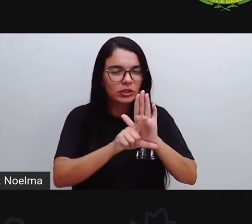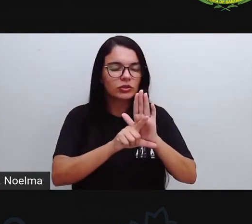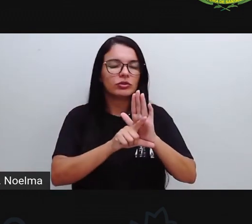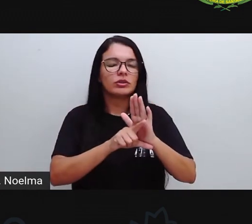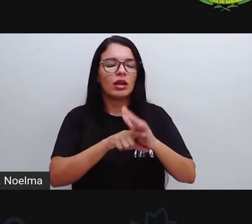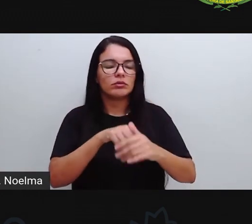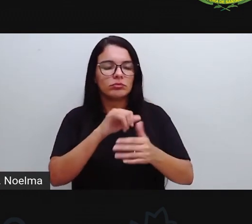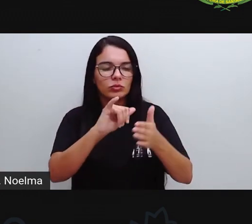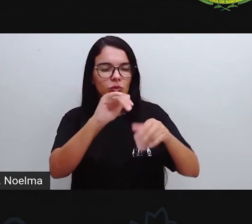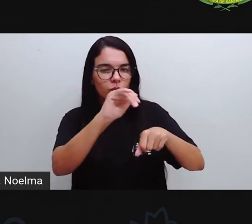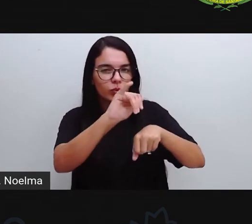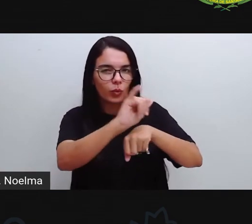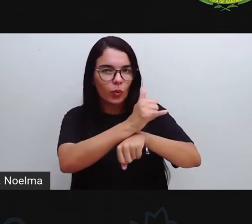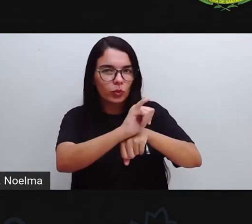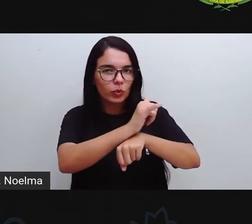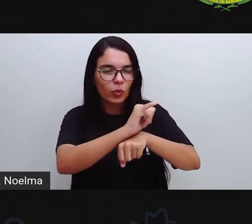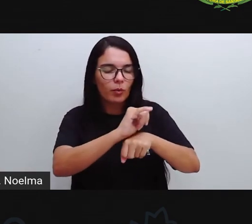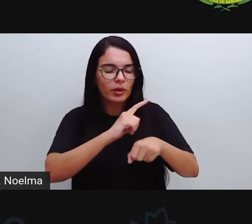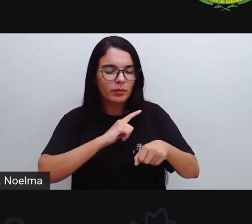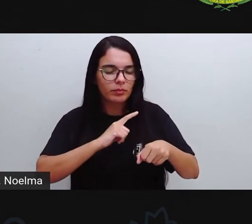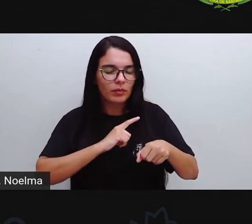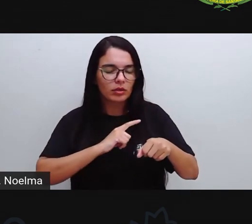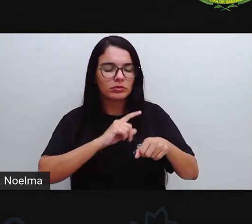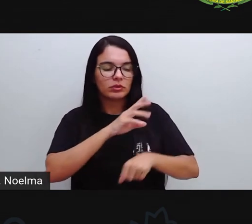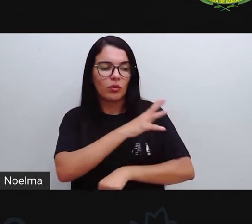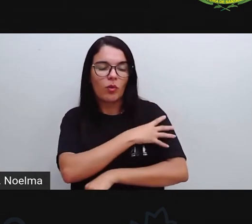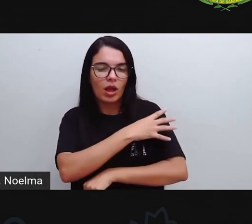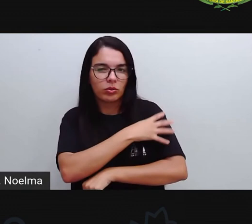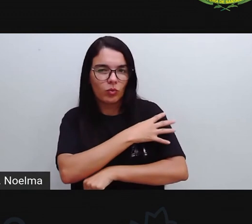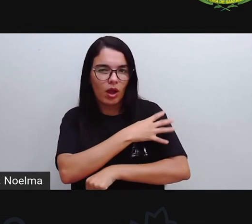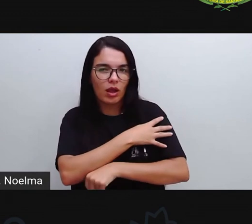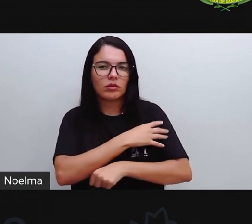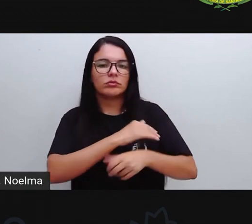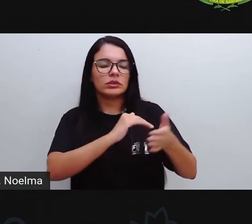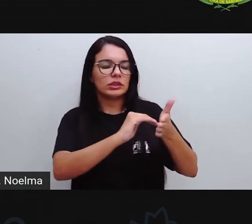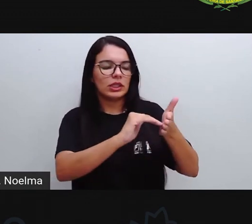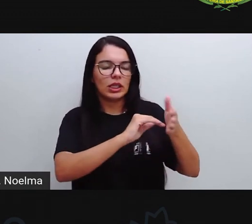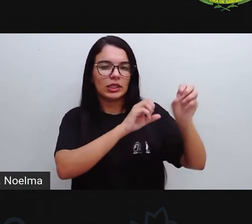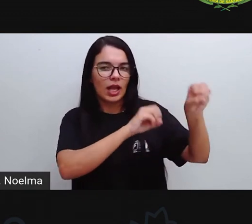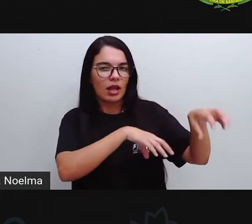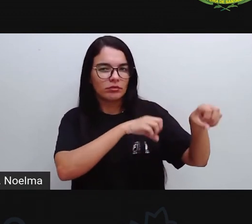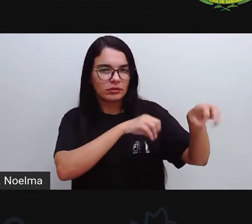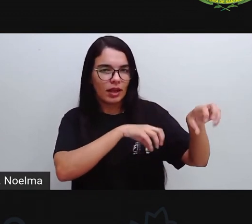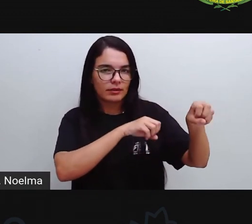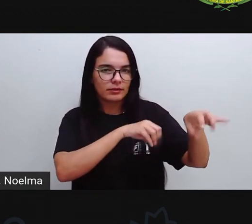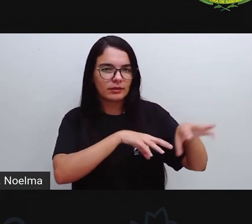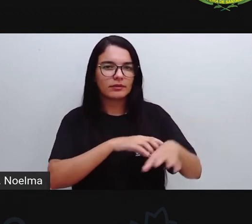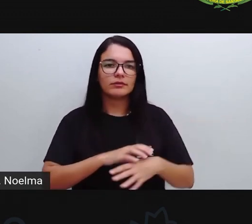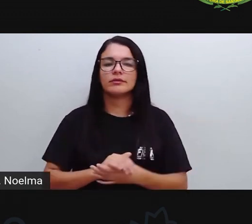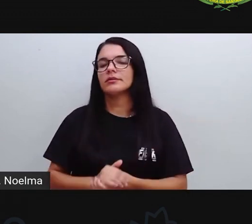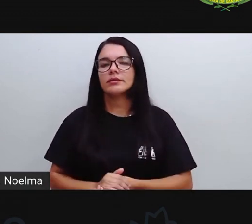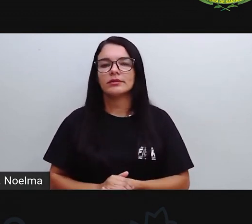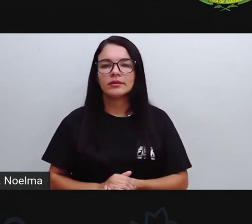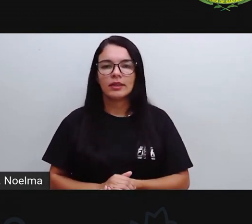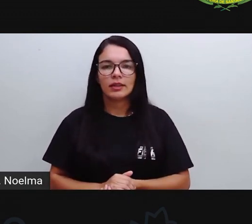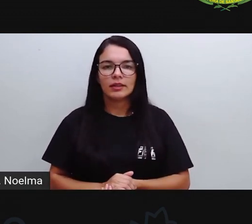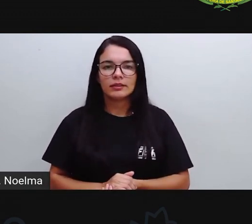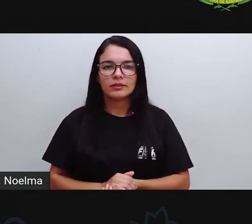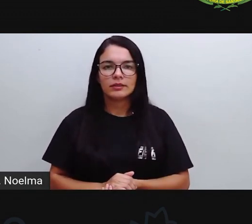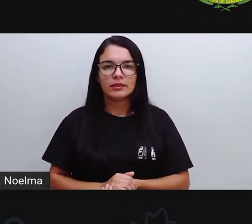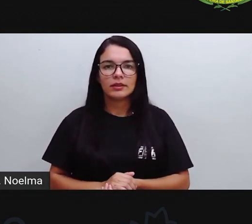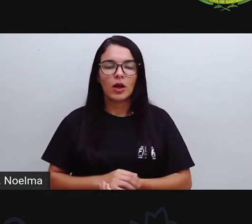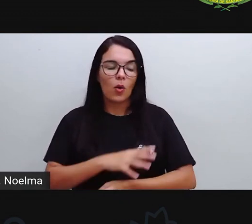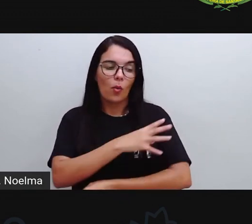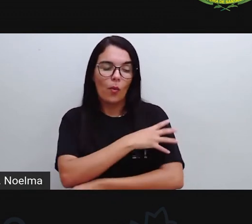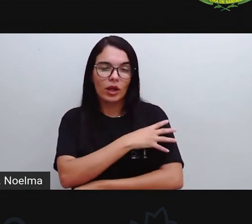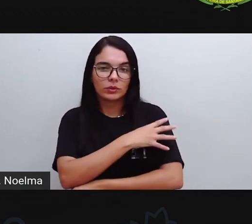Santana no YouTube, acesse a nossa playlist, a playlist lá do quarto ano letivo, ano letivo 2021, quarto